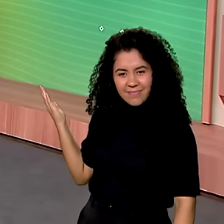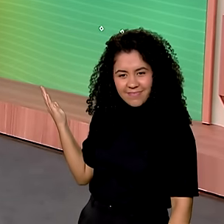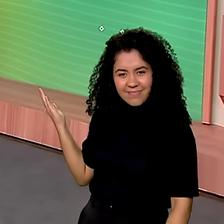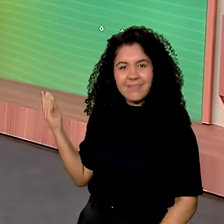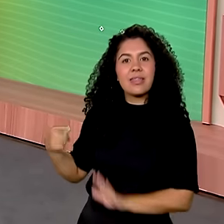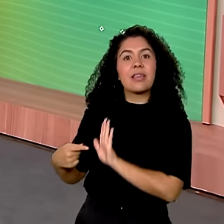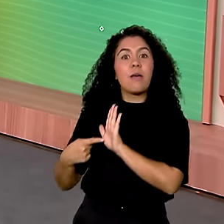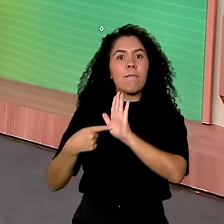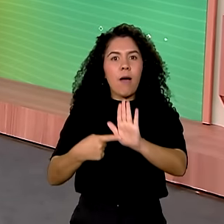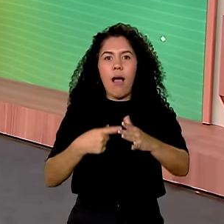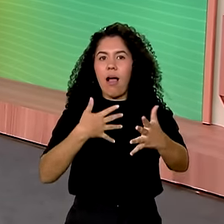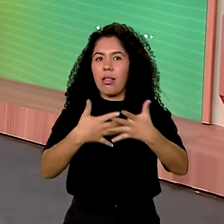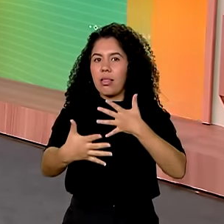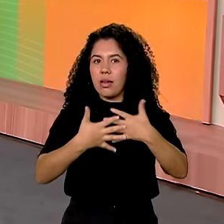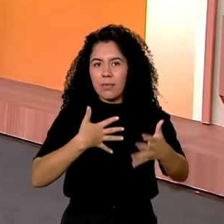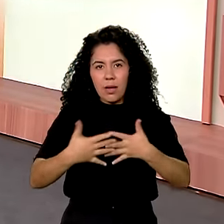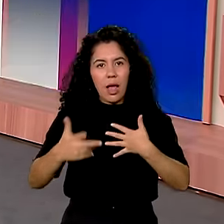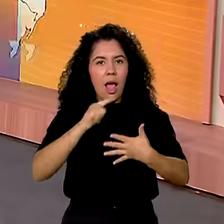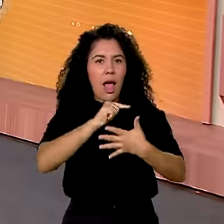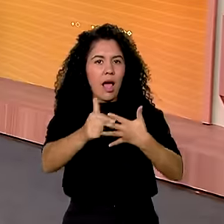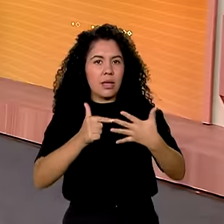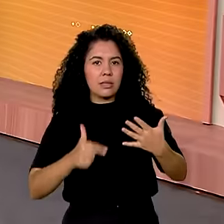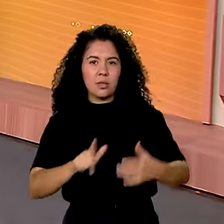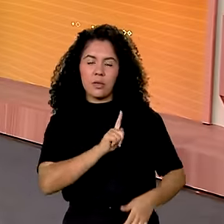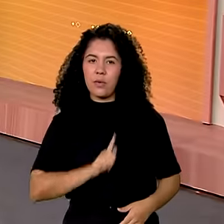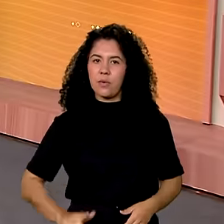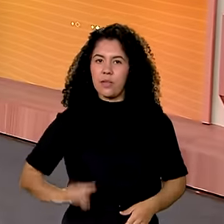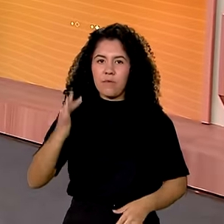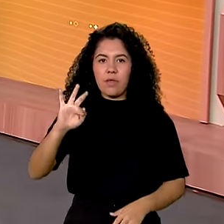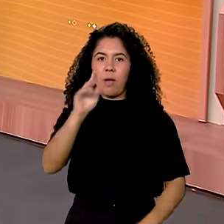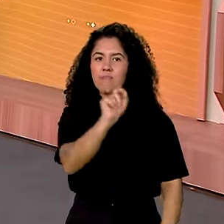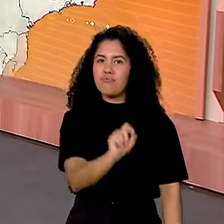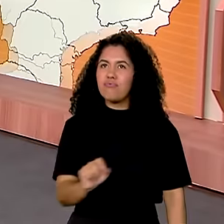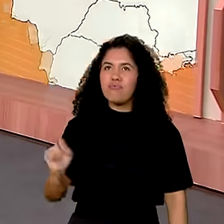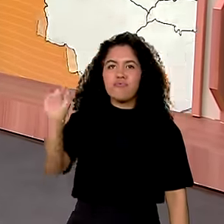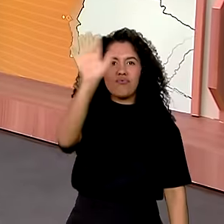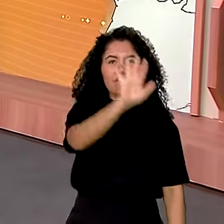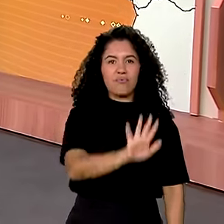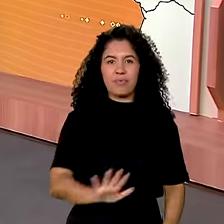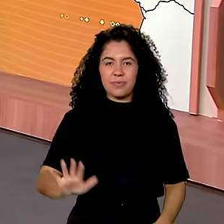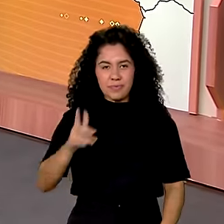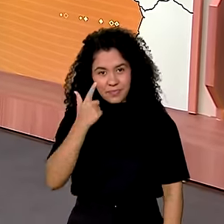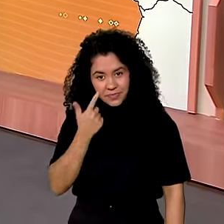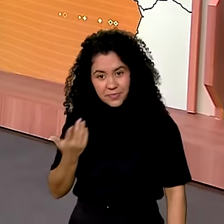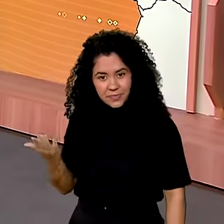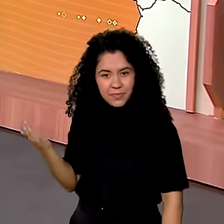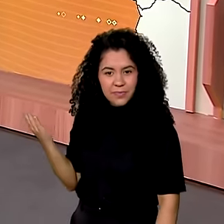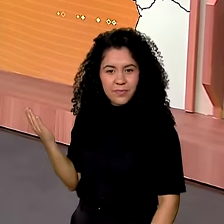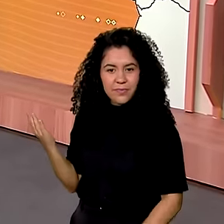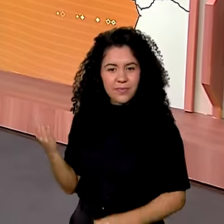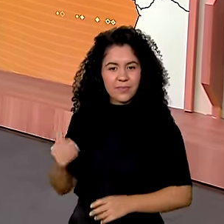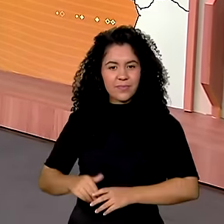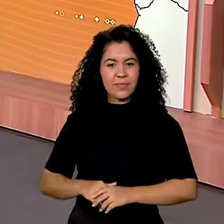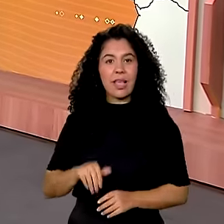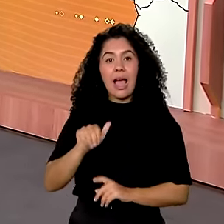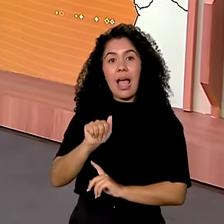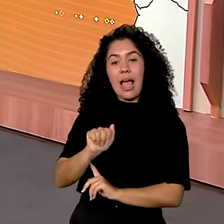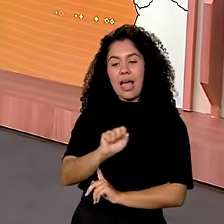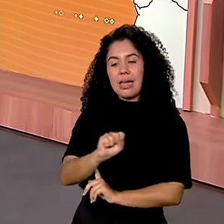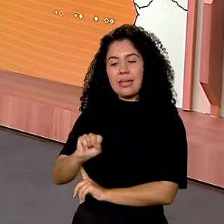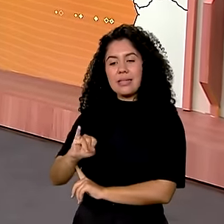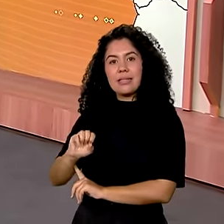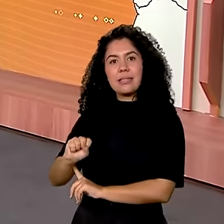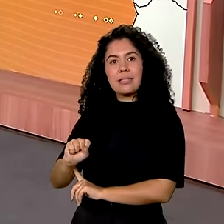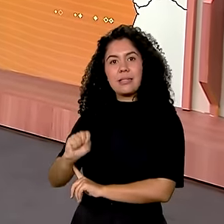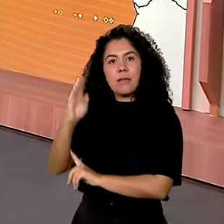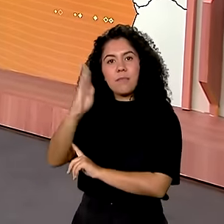transparência as ações federais em todo o país. Então, vamos ver aí a Assis Brasil, que